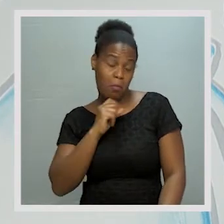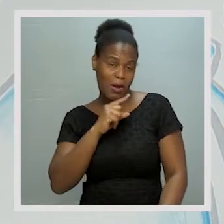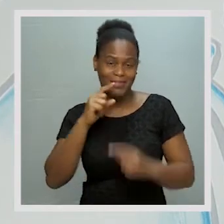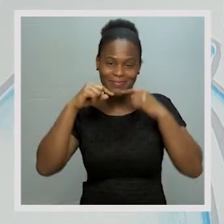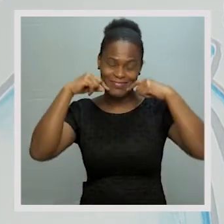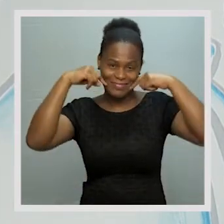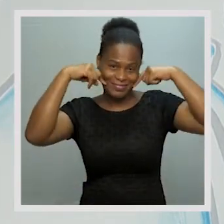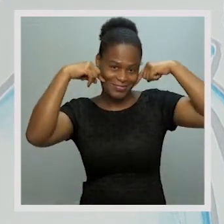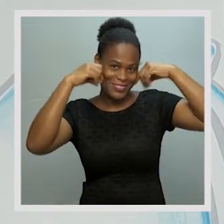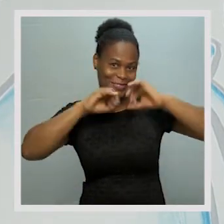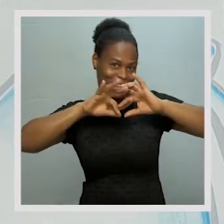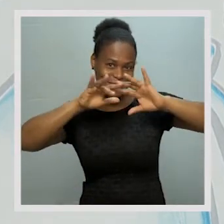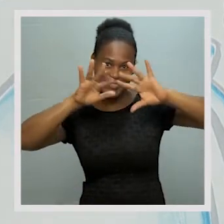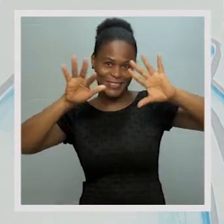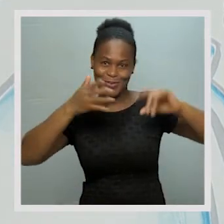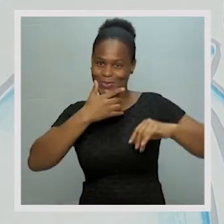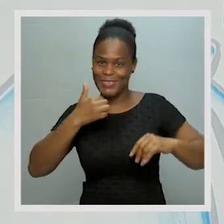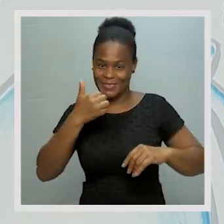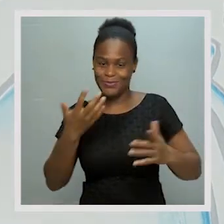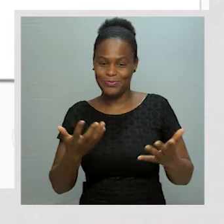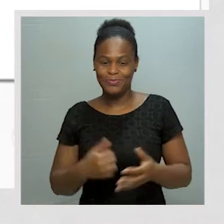sorriso, assim, bem brilhante.